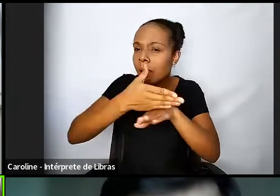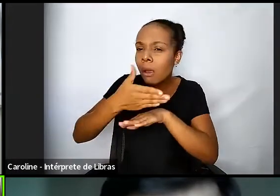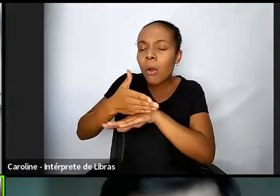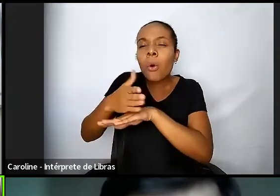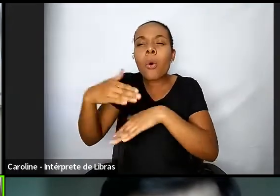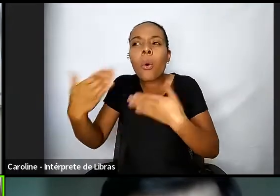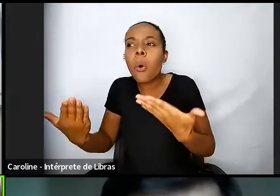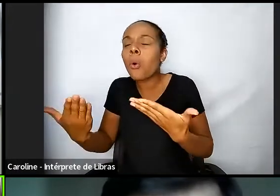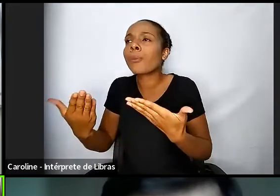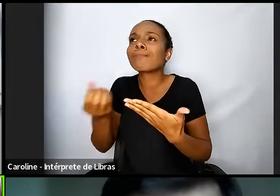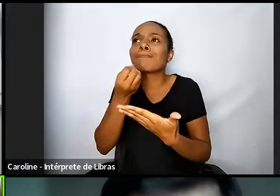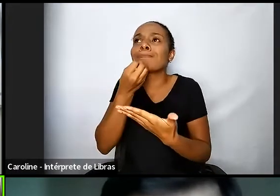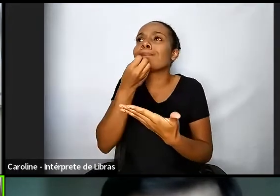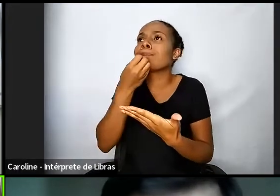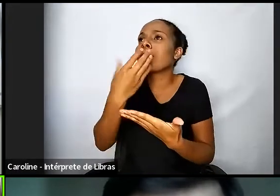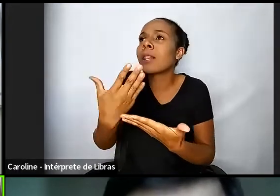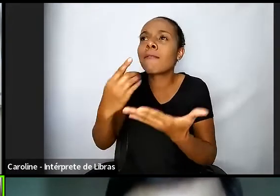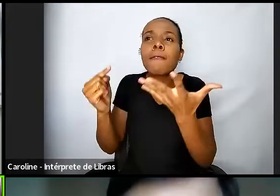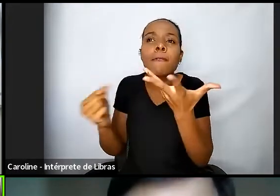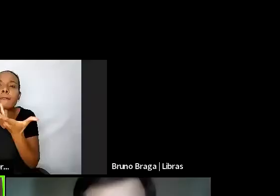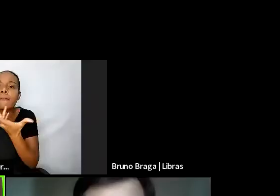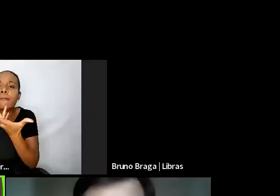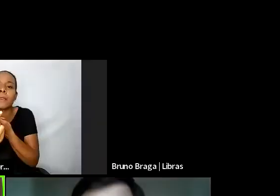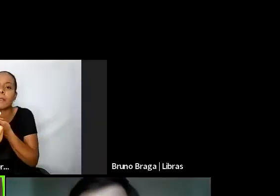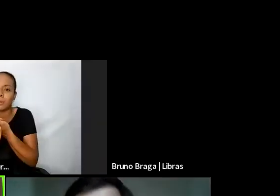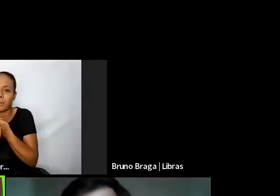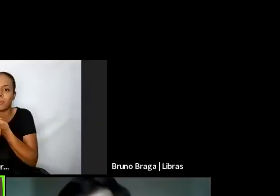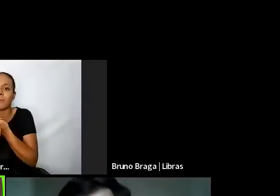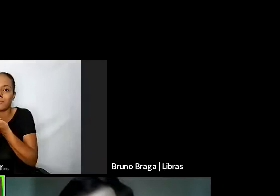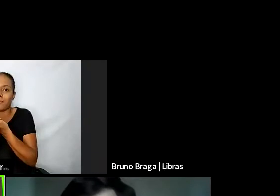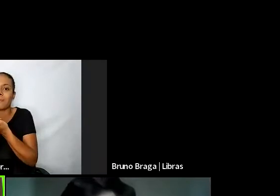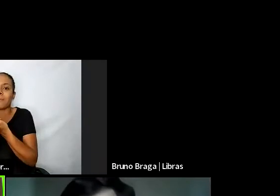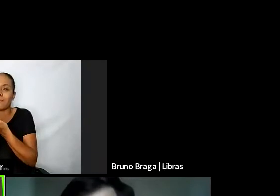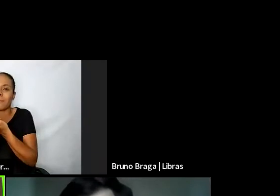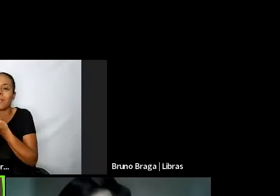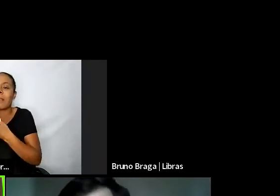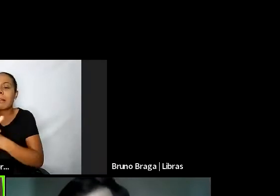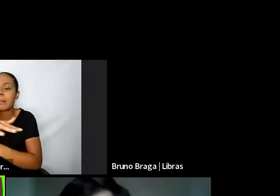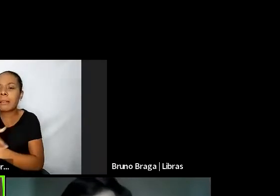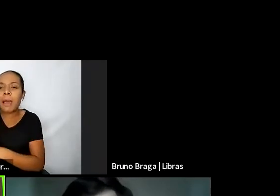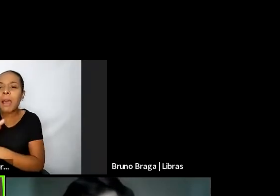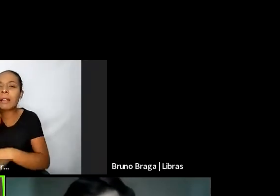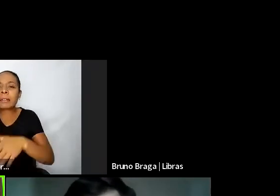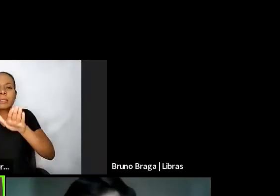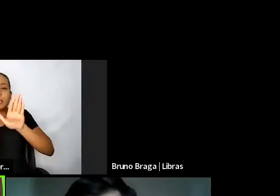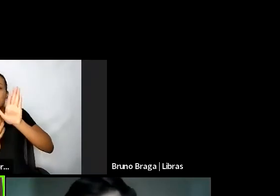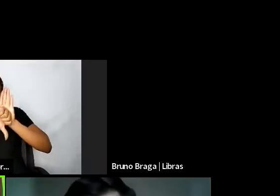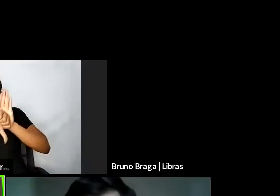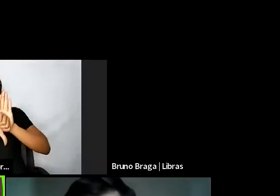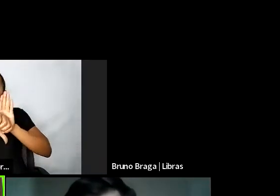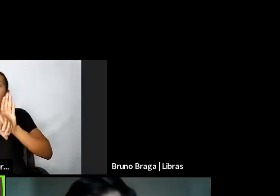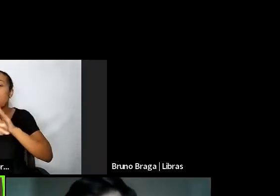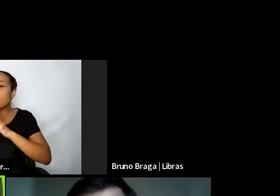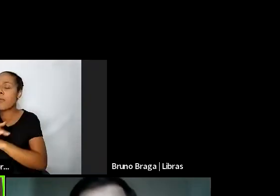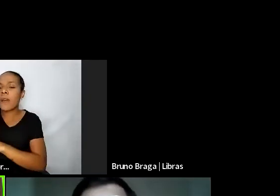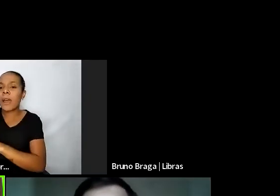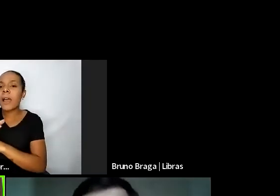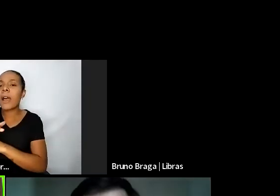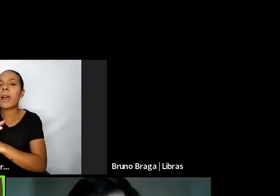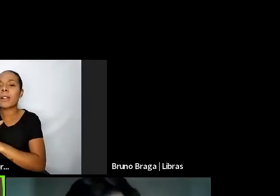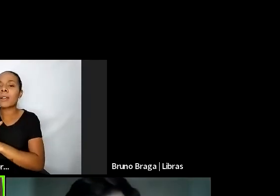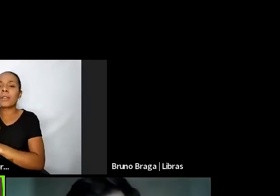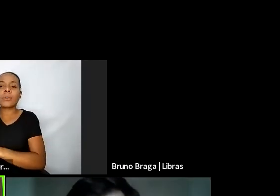dentro da, da, benefícios criminais, benefícios de guarda então familiar